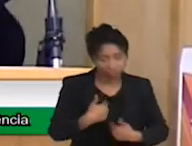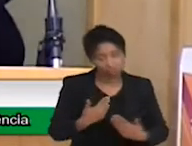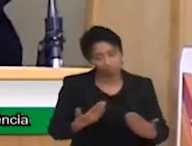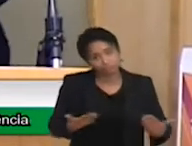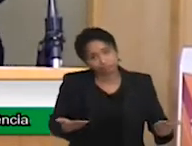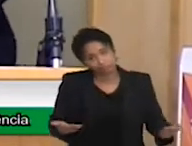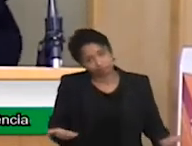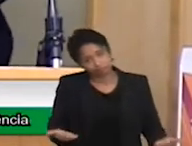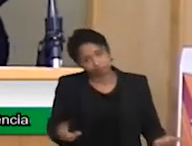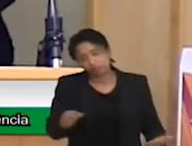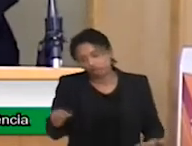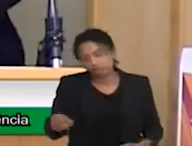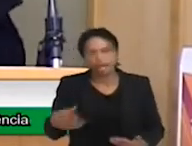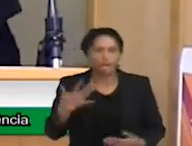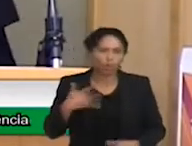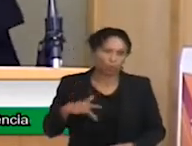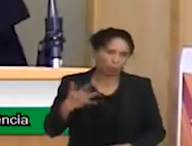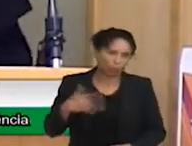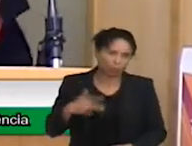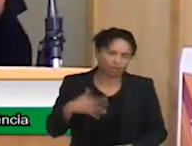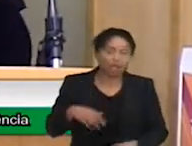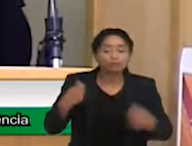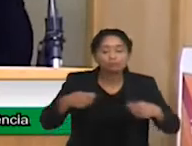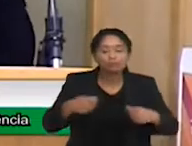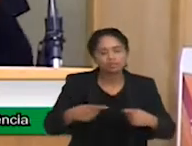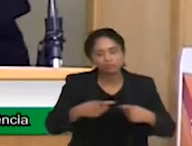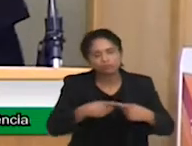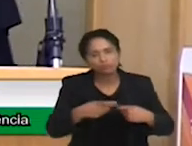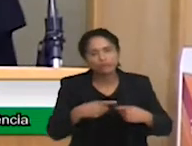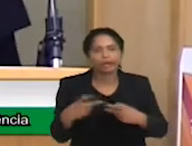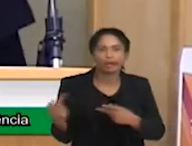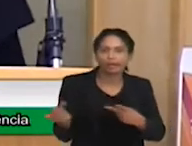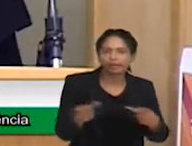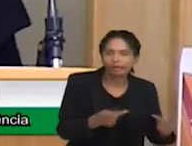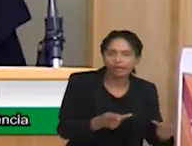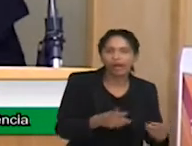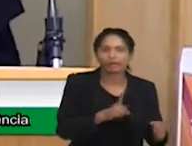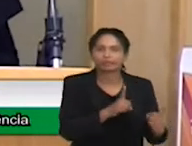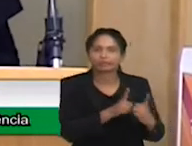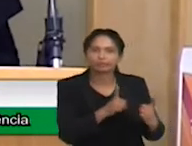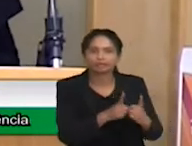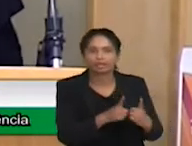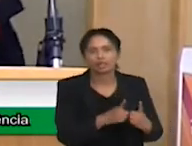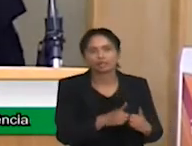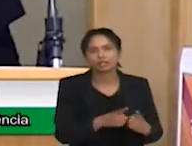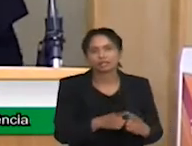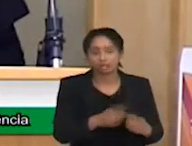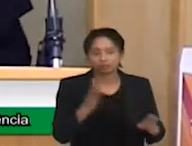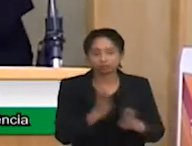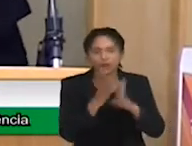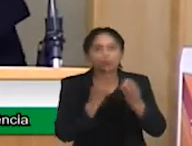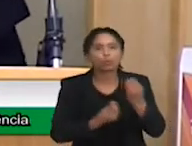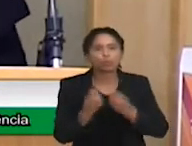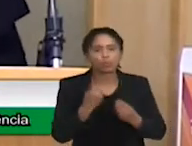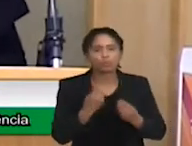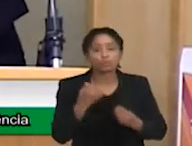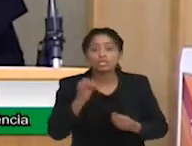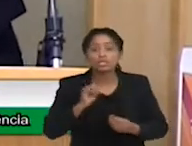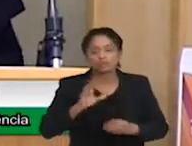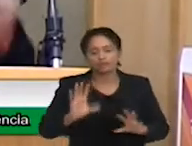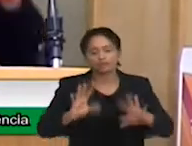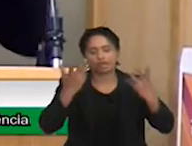um transtorno de processamento sensorial, logo, ele vai ter uma dificuldade na festa junina com a música alta. O que nós vamos fazer com isso?